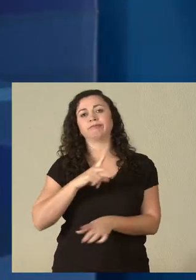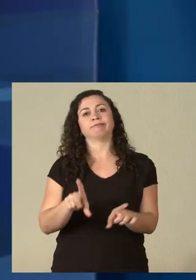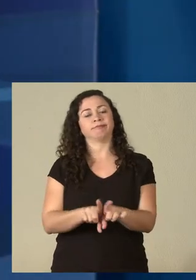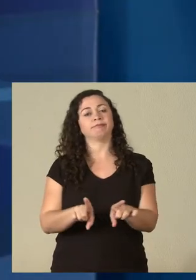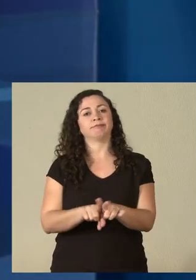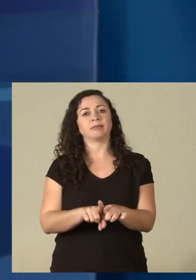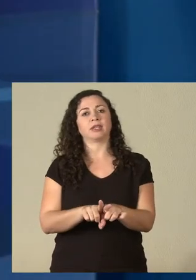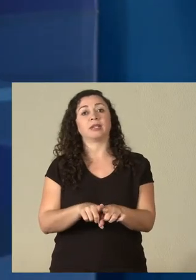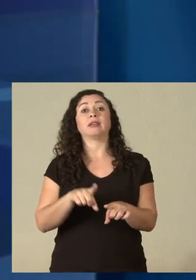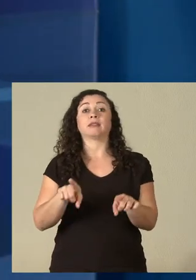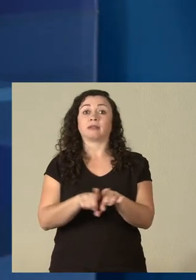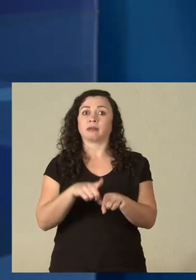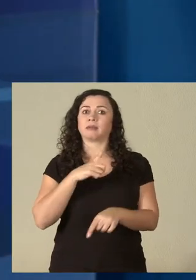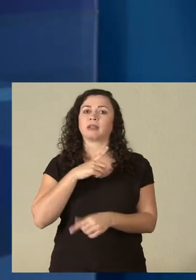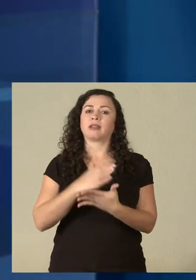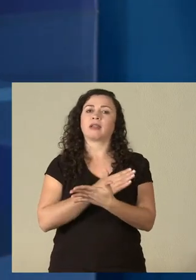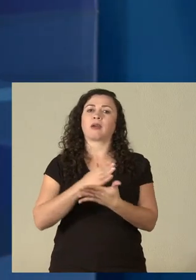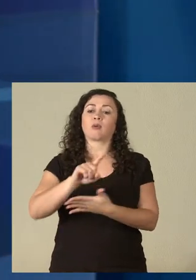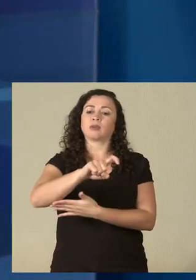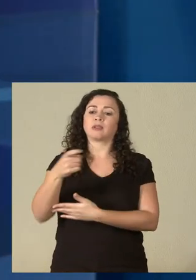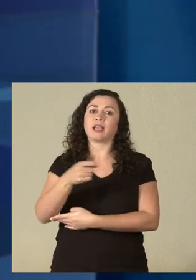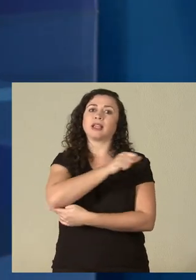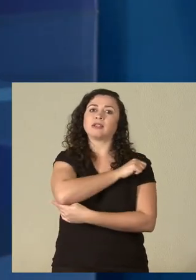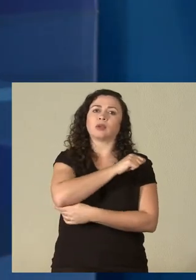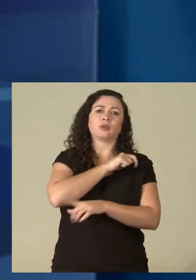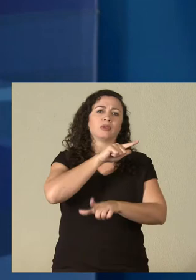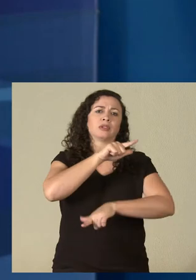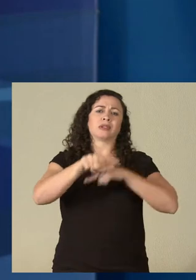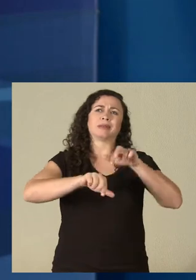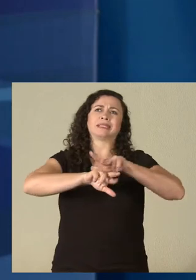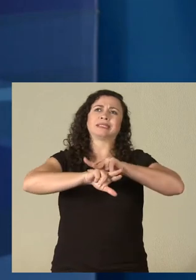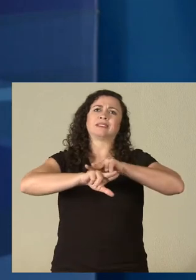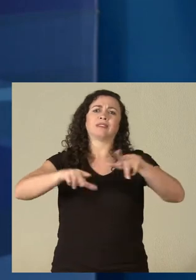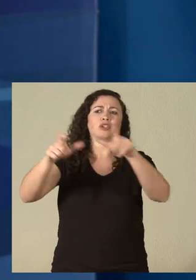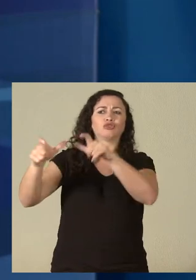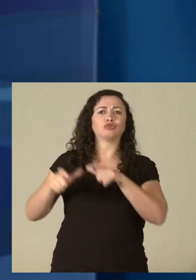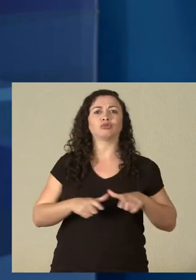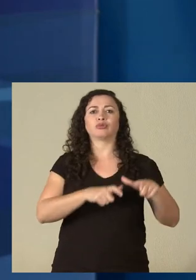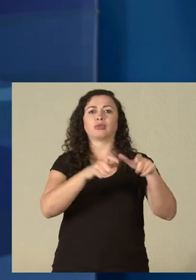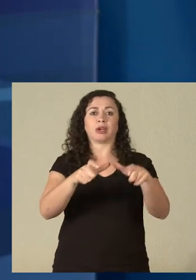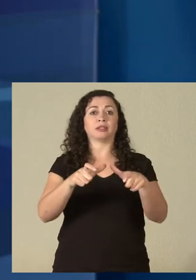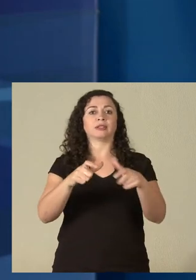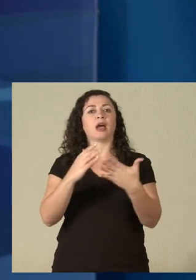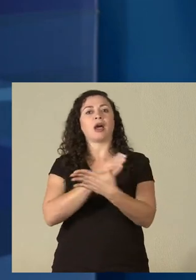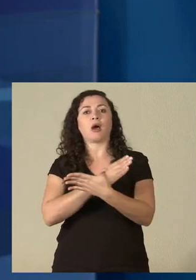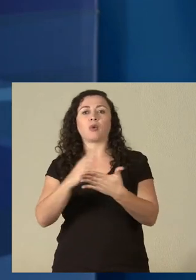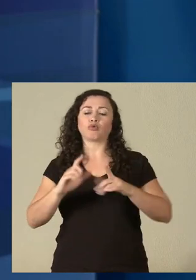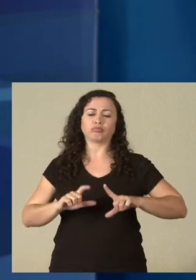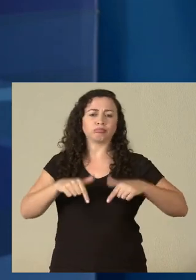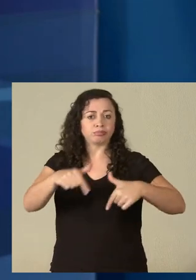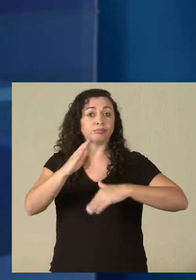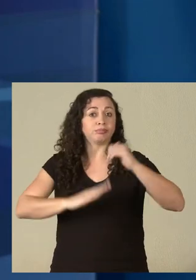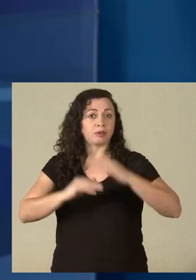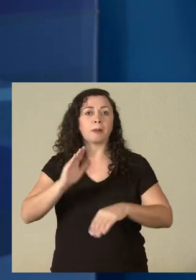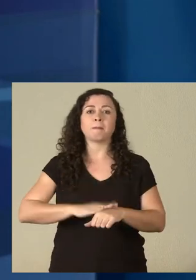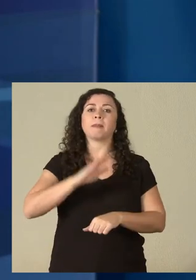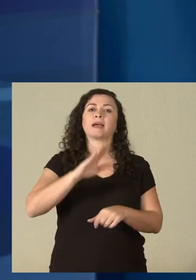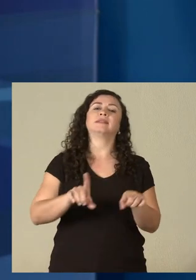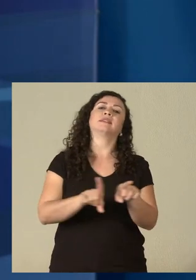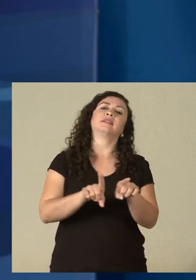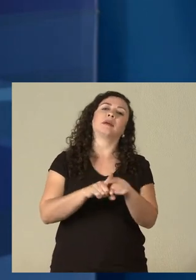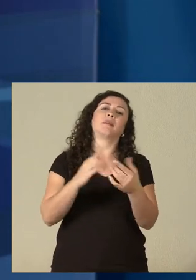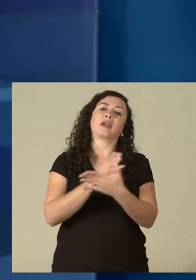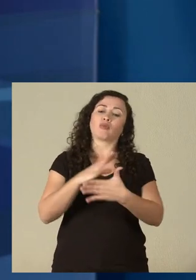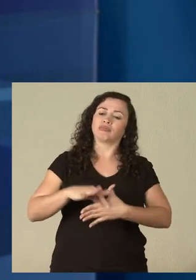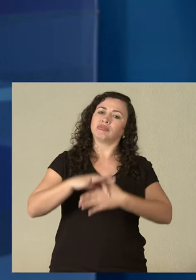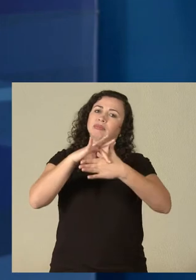nós temos ex-alunos atuando nos mais diversos cargos, desde cargos de maior execução, quanto também cargos de